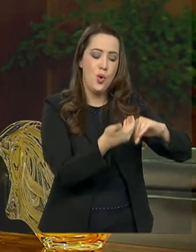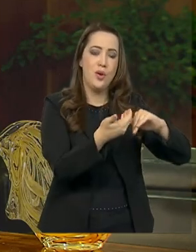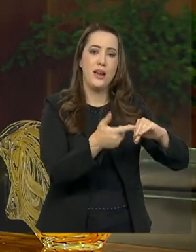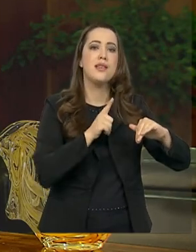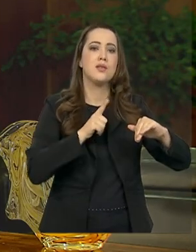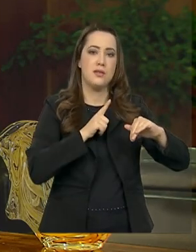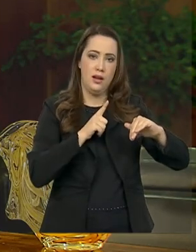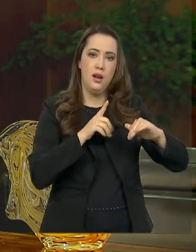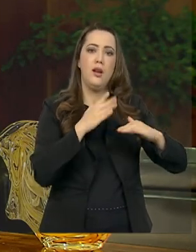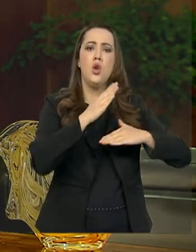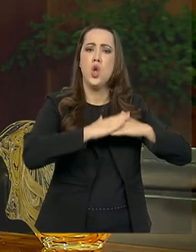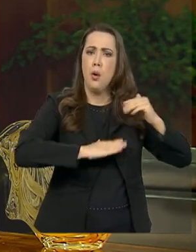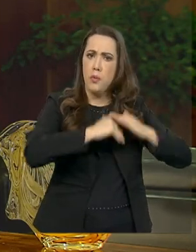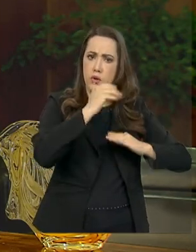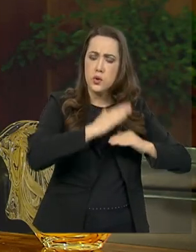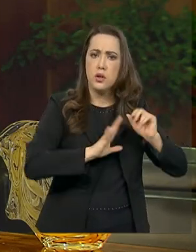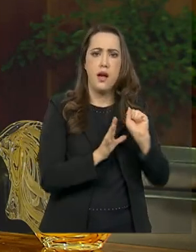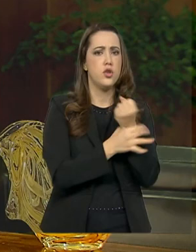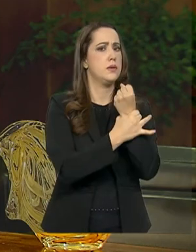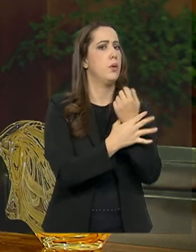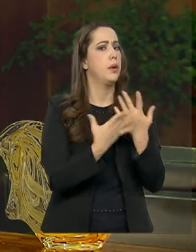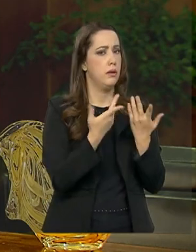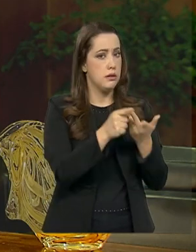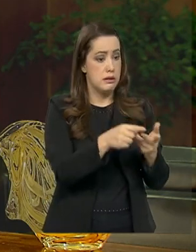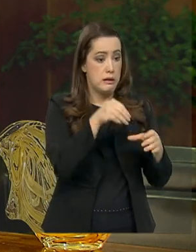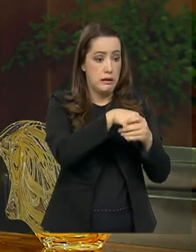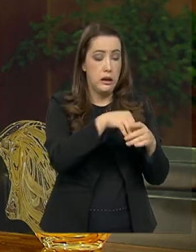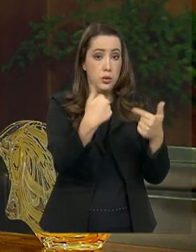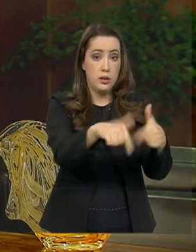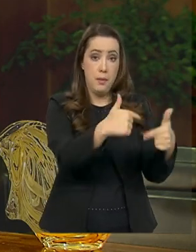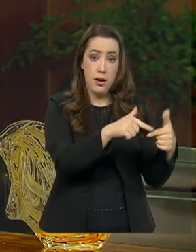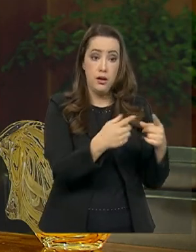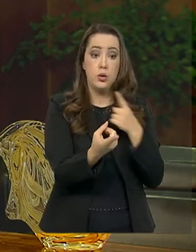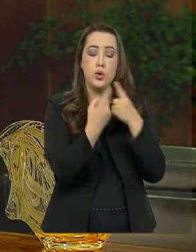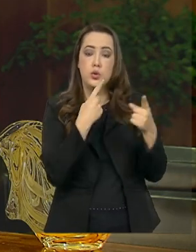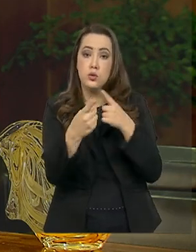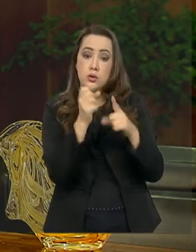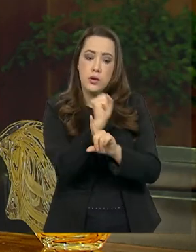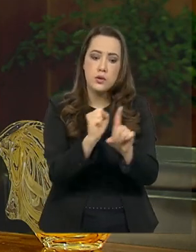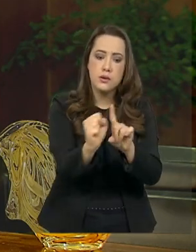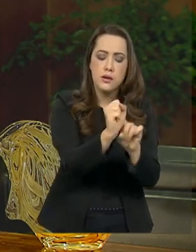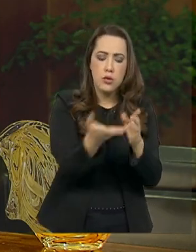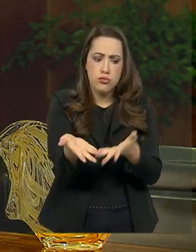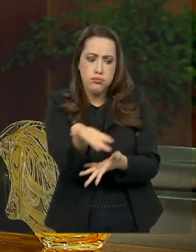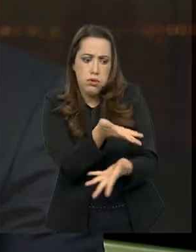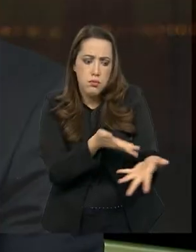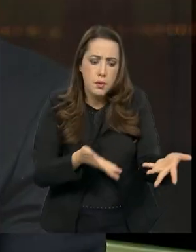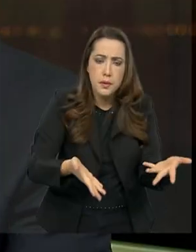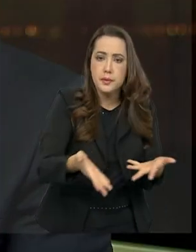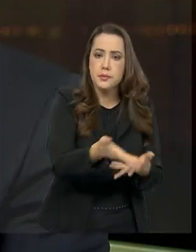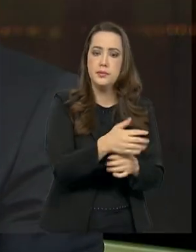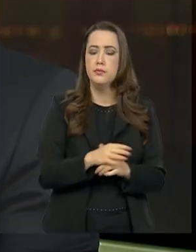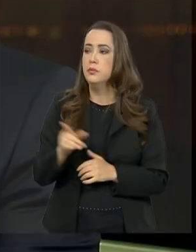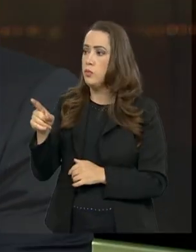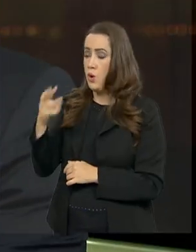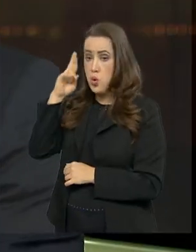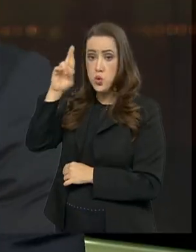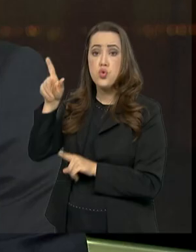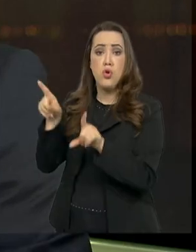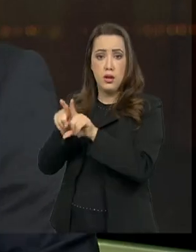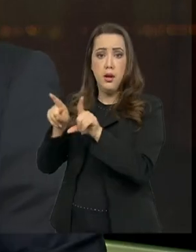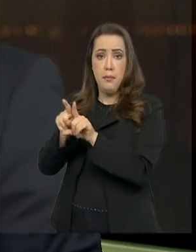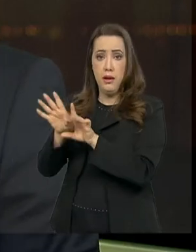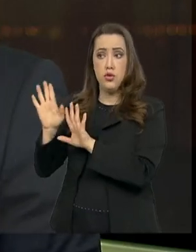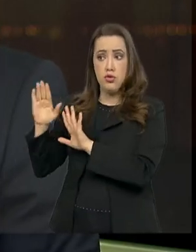profissionais egressos de instituições de segurança pública. É um debate que a sociedade se envolveu diretamente nele. De uma certa forma, o senhor também é